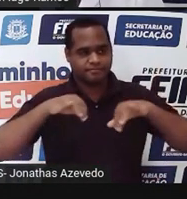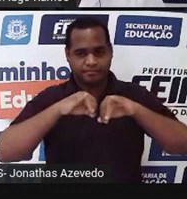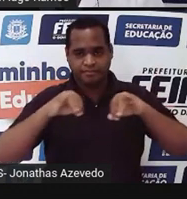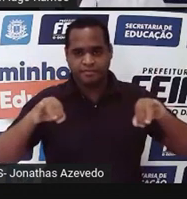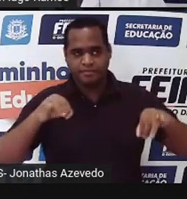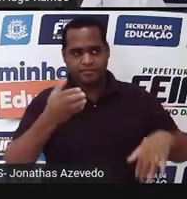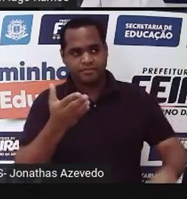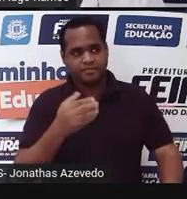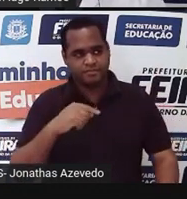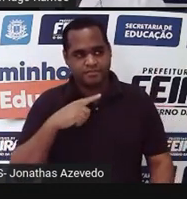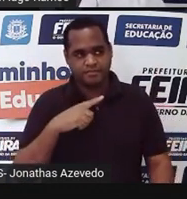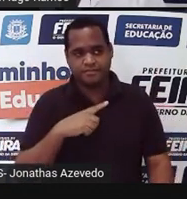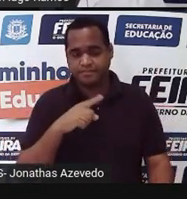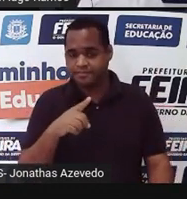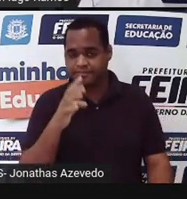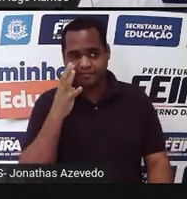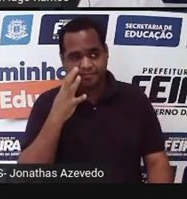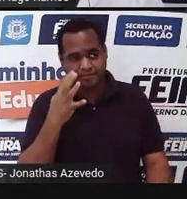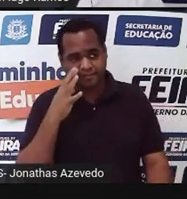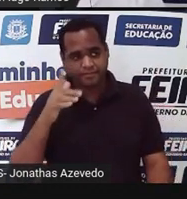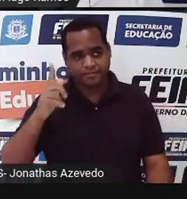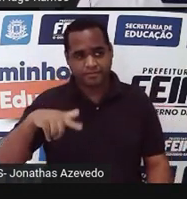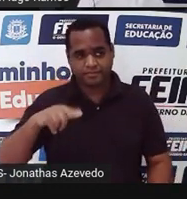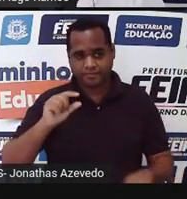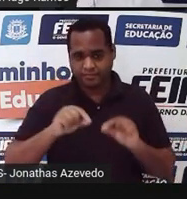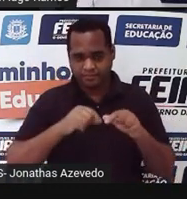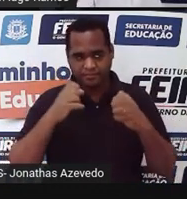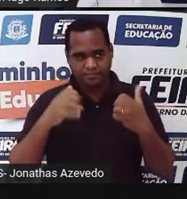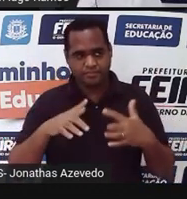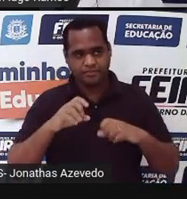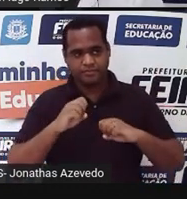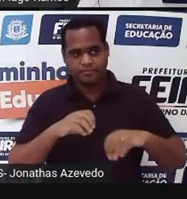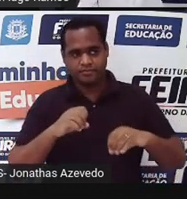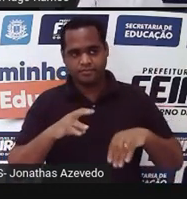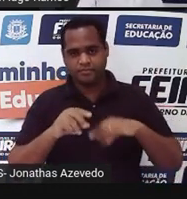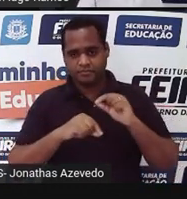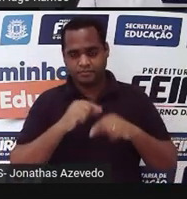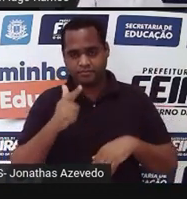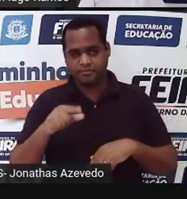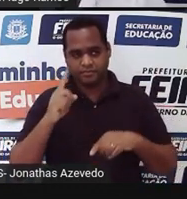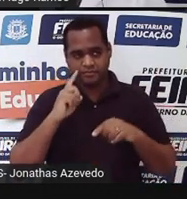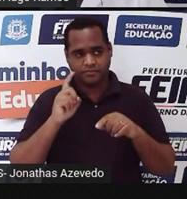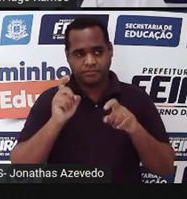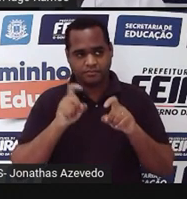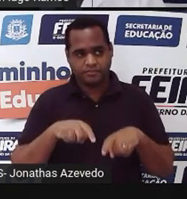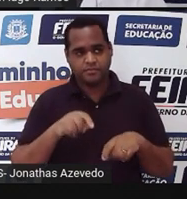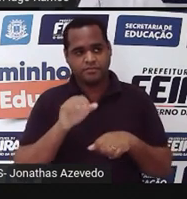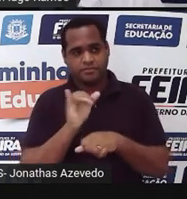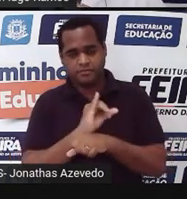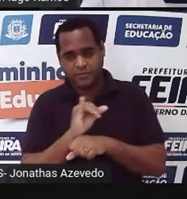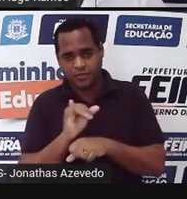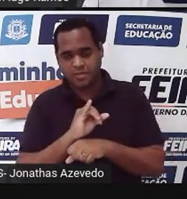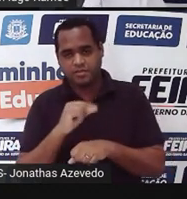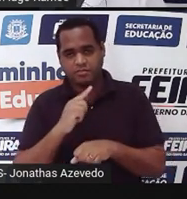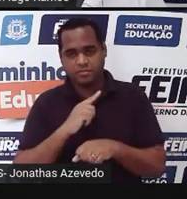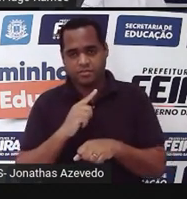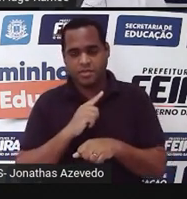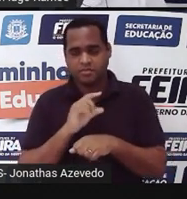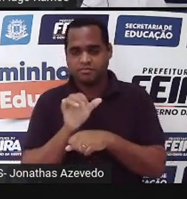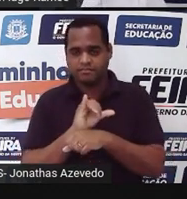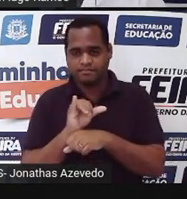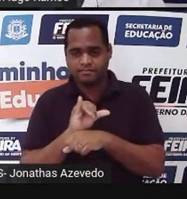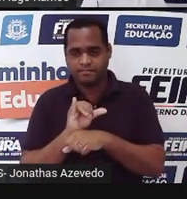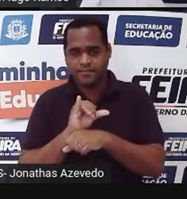Você pode assistir de novo essa aula, tá? Acessando no YouTube o canal